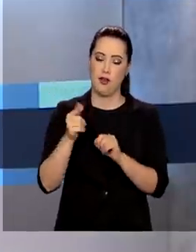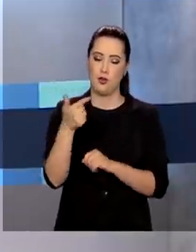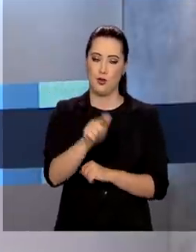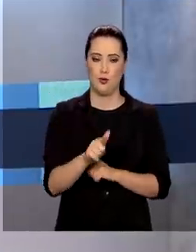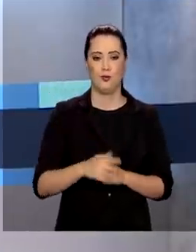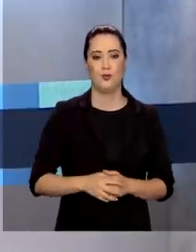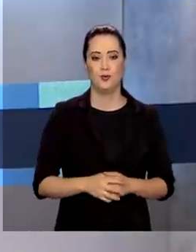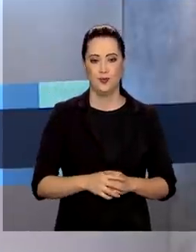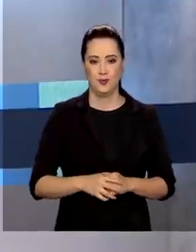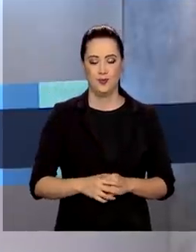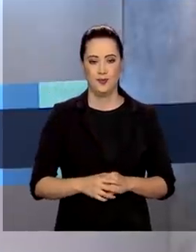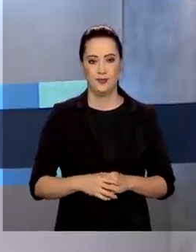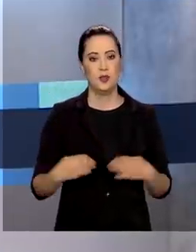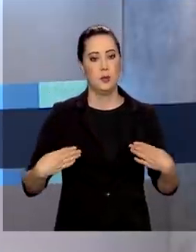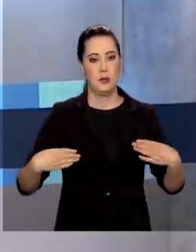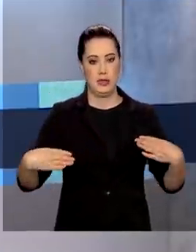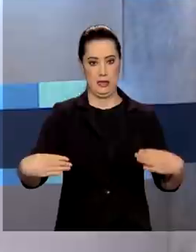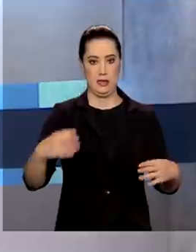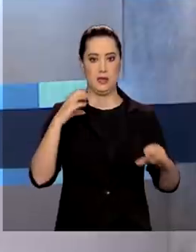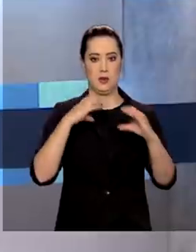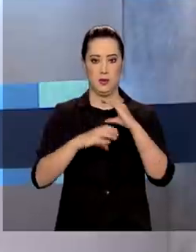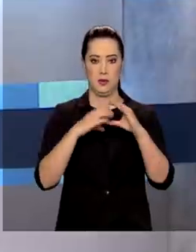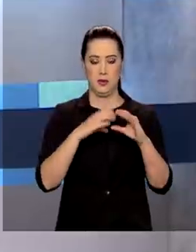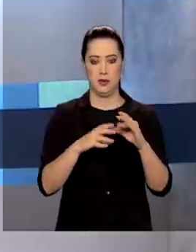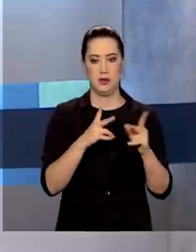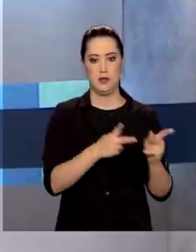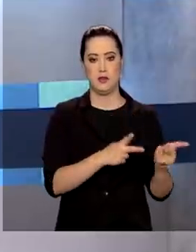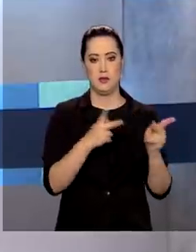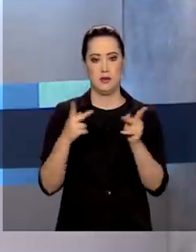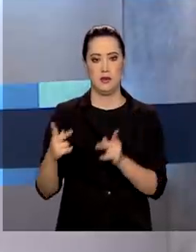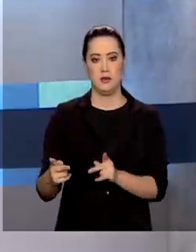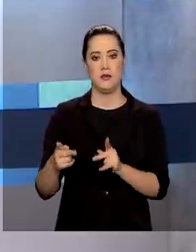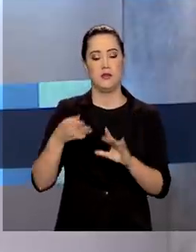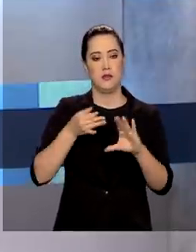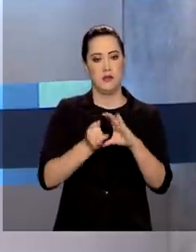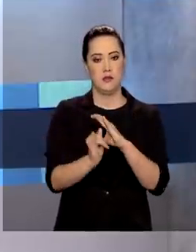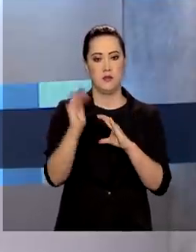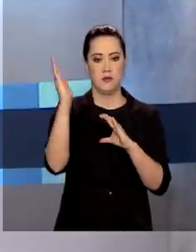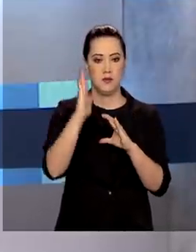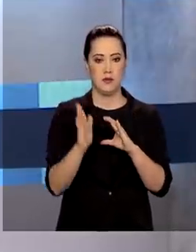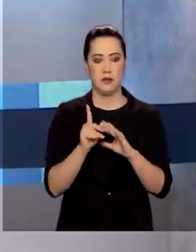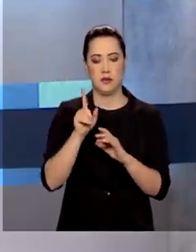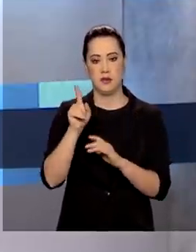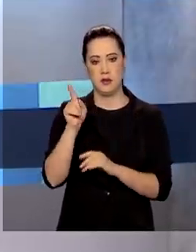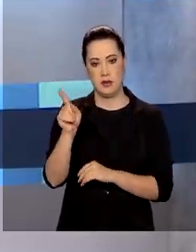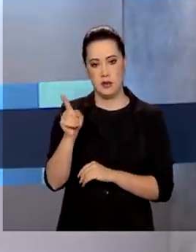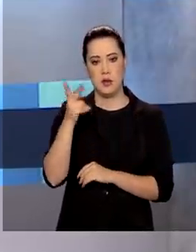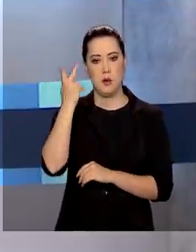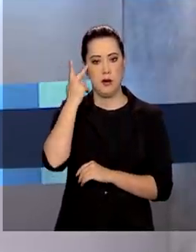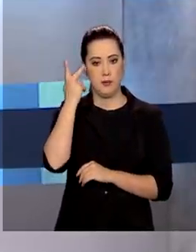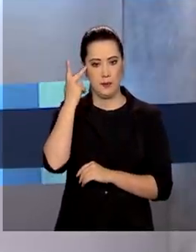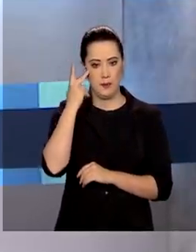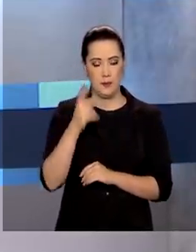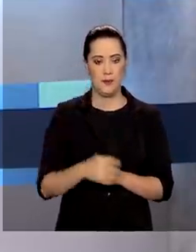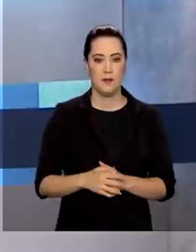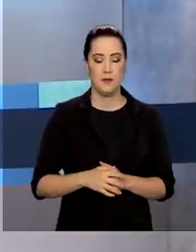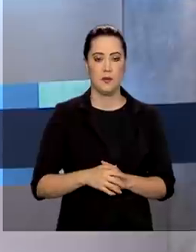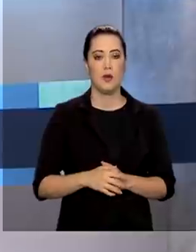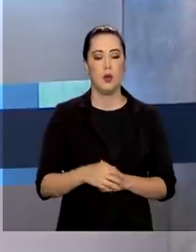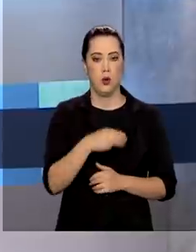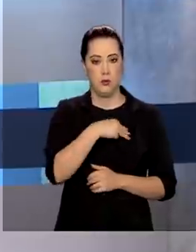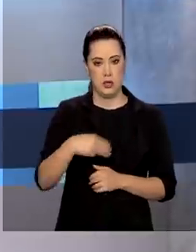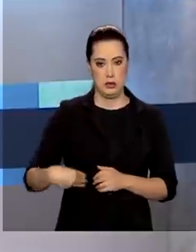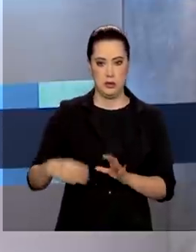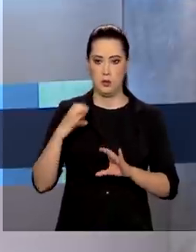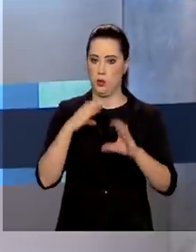ministro das Comunicações fez uma visita à sede da empresa Brasil de Comunicação, a EBC, em São Paulo. Fábio